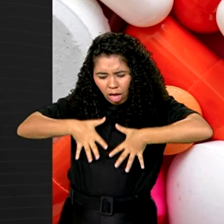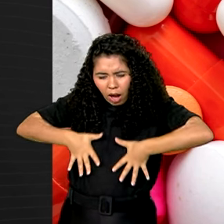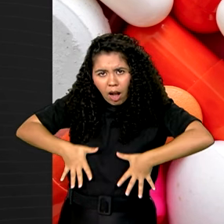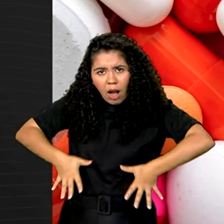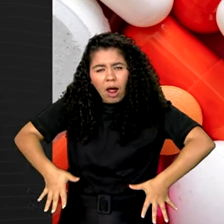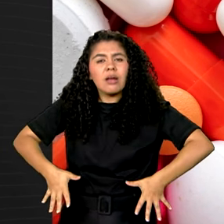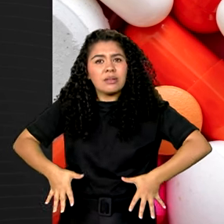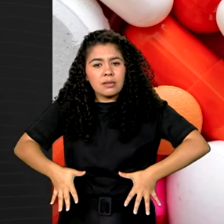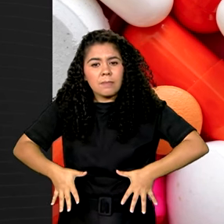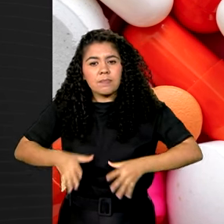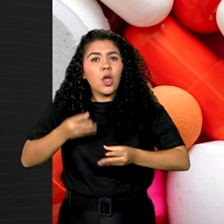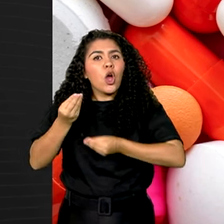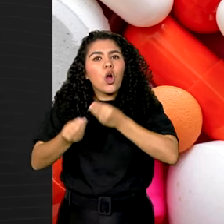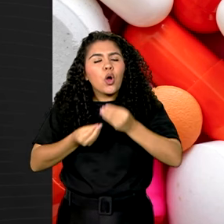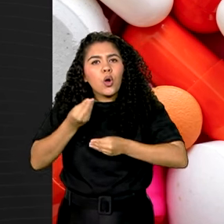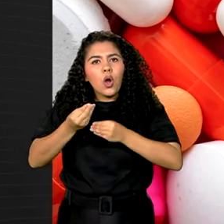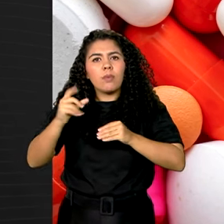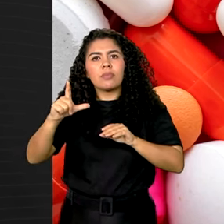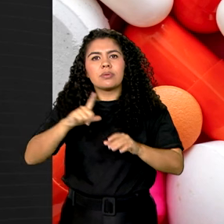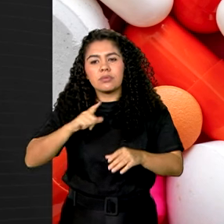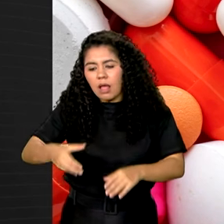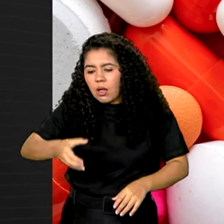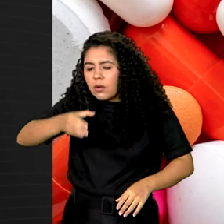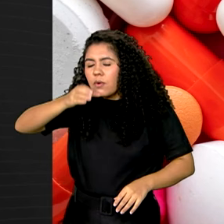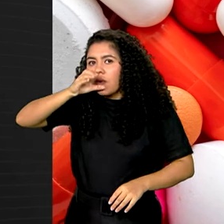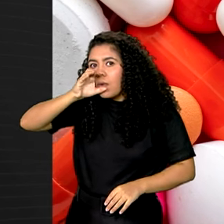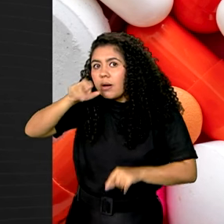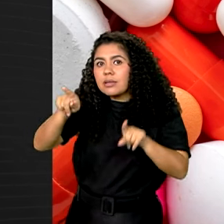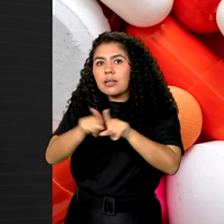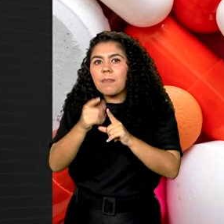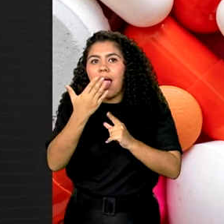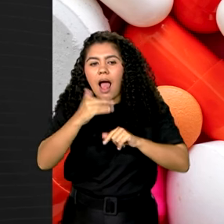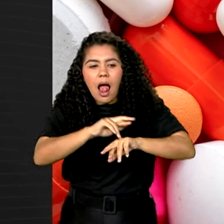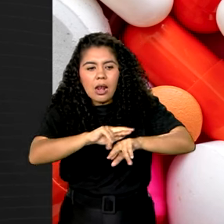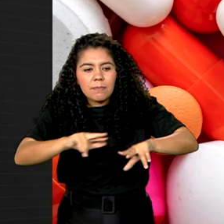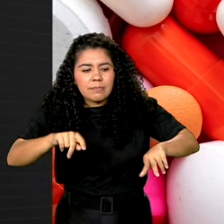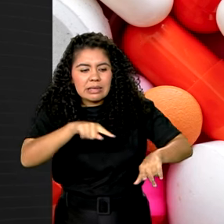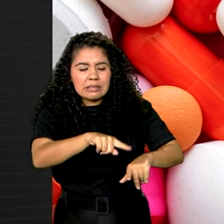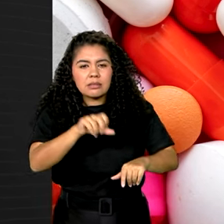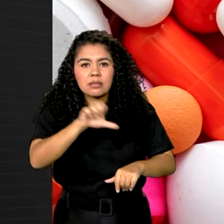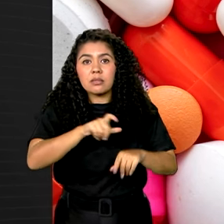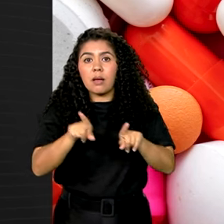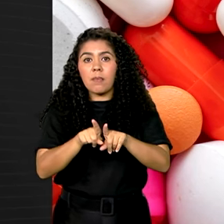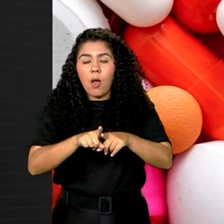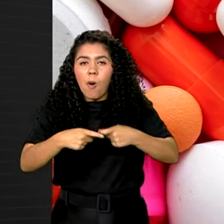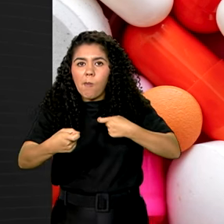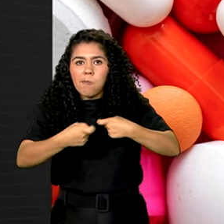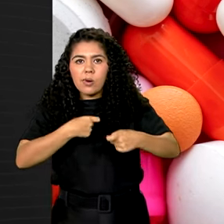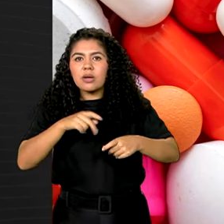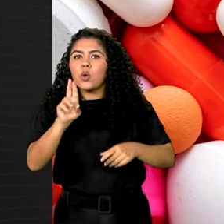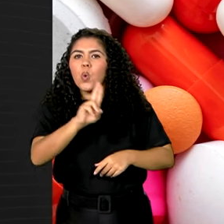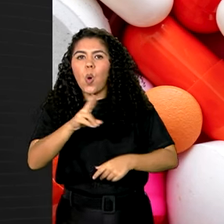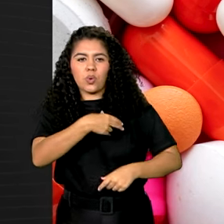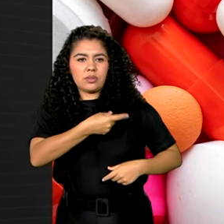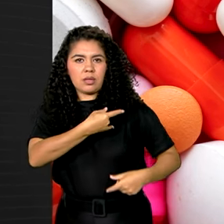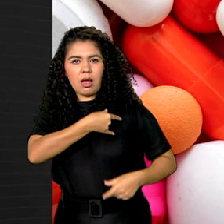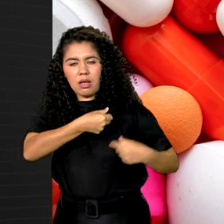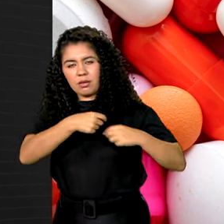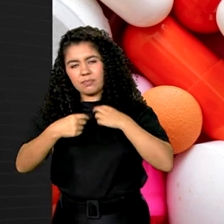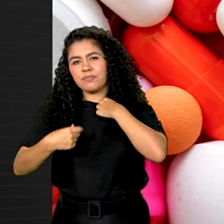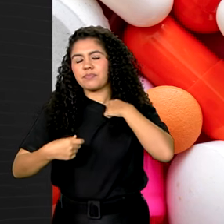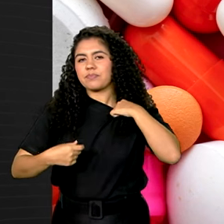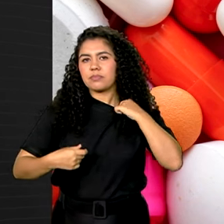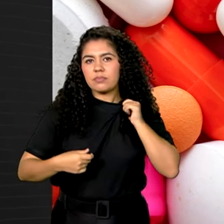transmitida por meio do contato com água e alimentos contaminados, relação sexual desprotegida, contato com